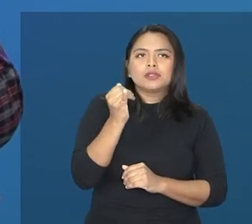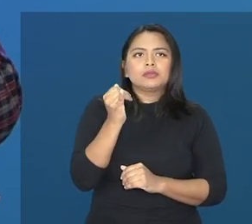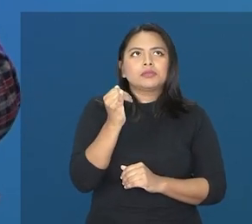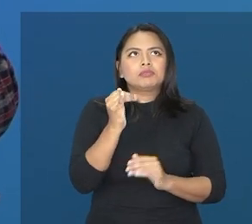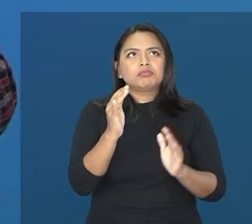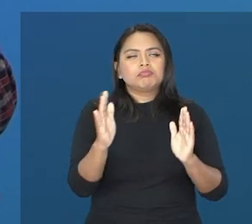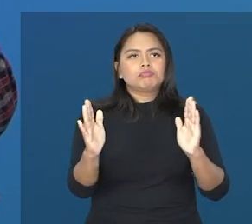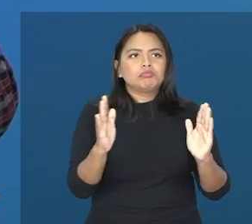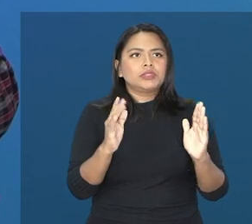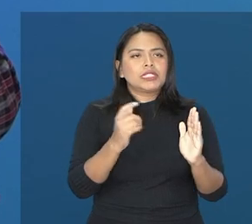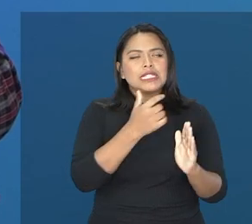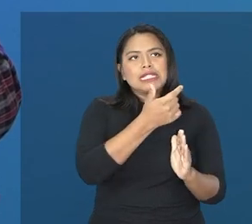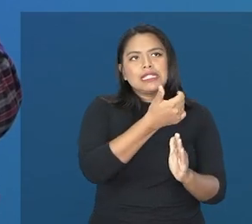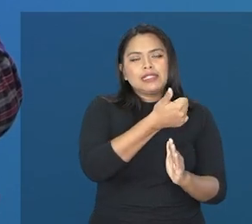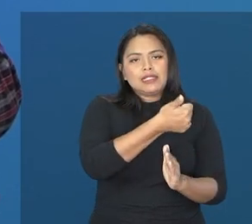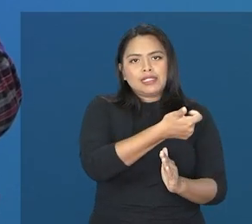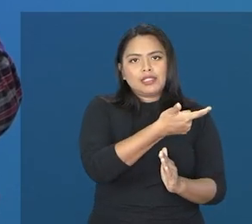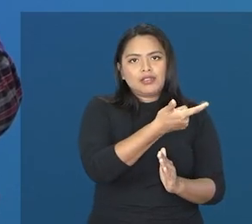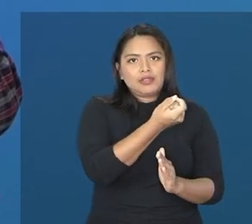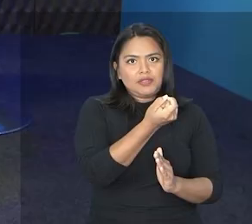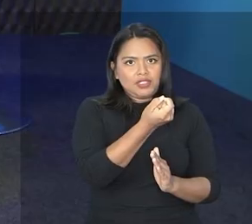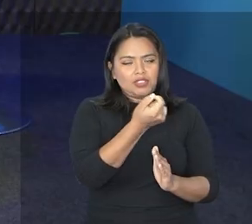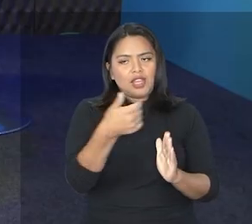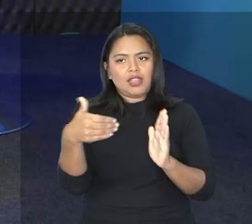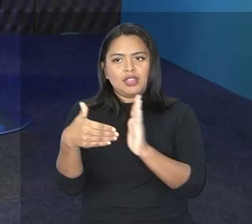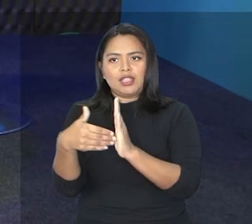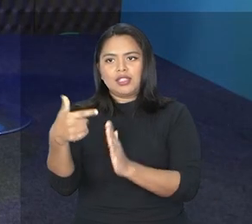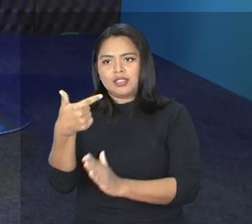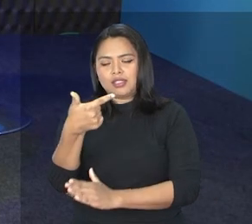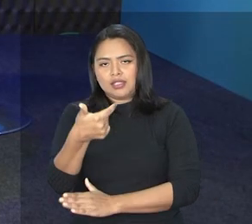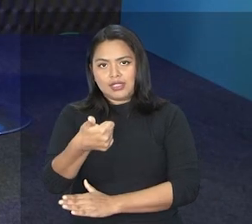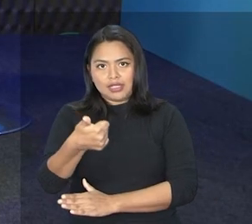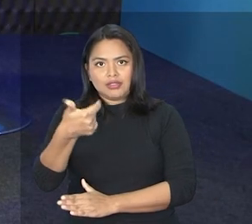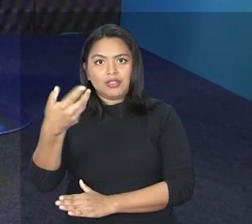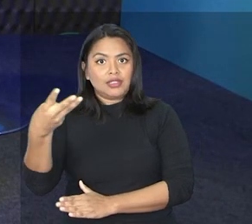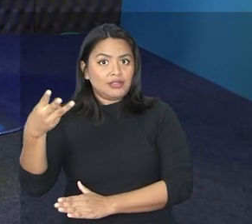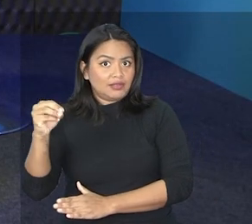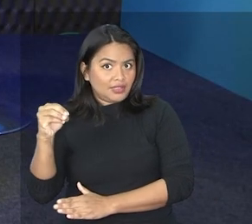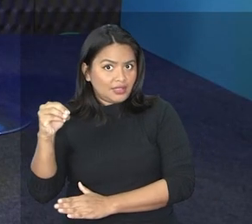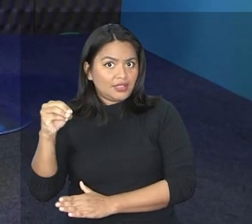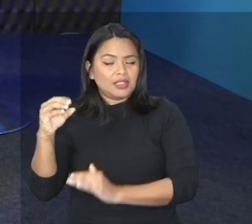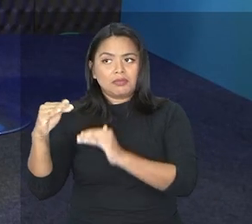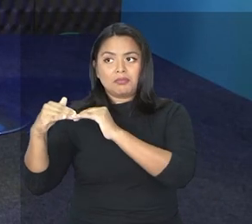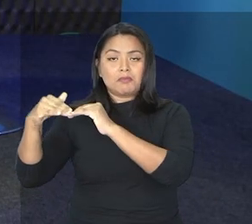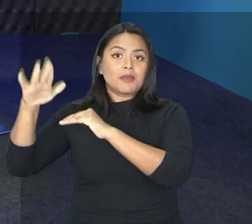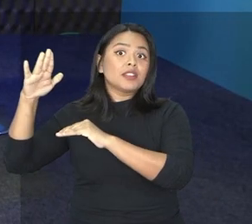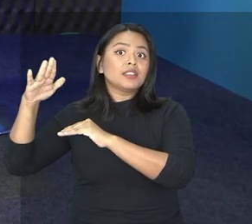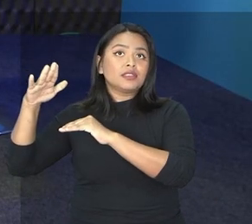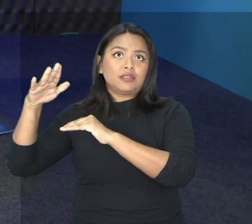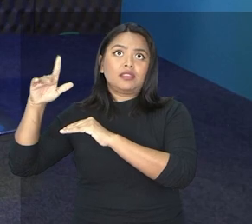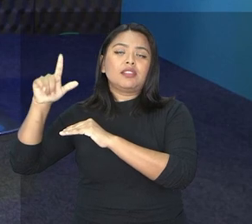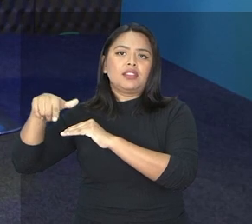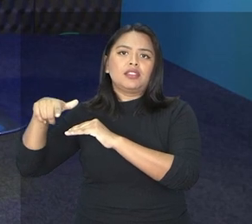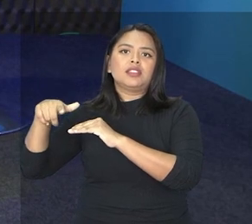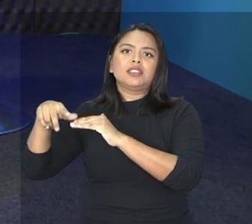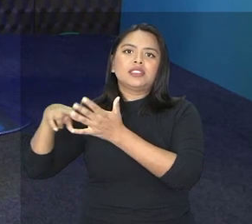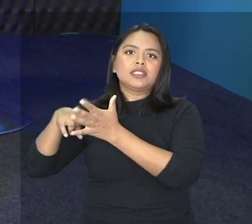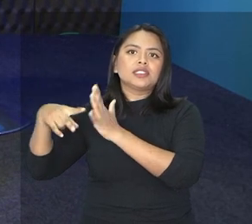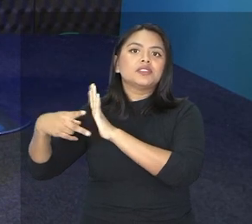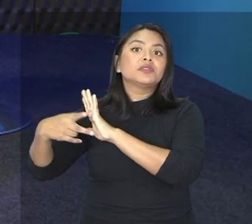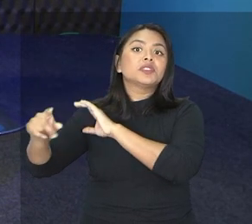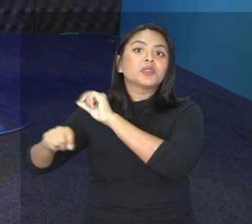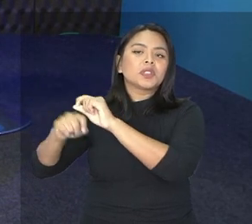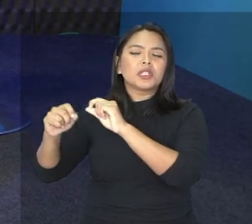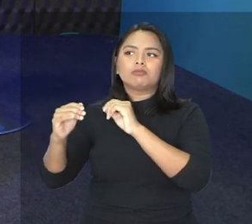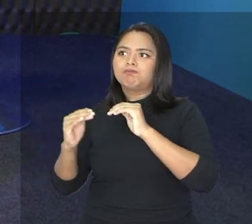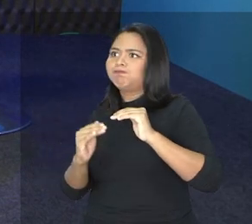120 a 130 ou para mais, aí ele entra numa categoria que nós chamamos de